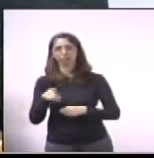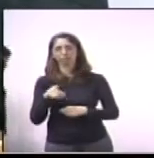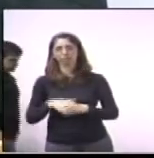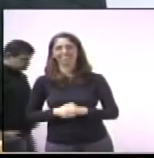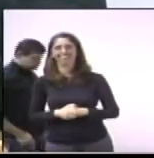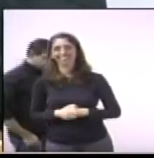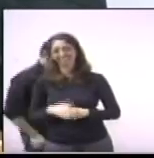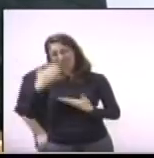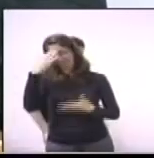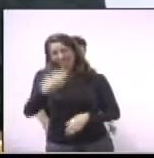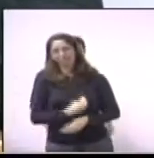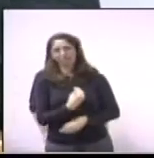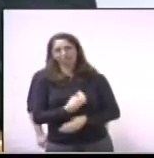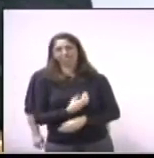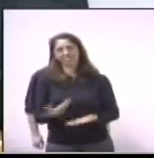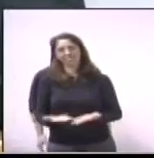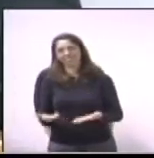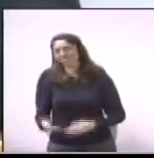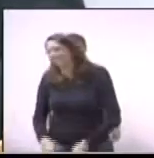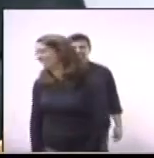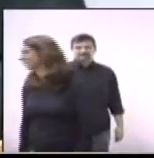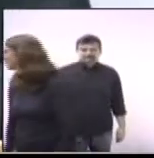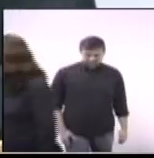Obrigado pela presença aqui na sessão, meu amigo.